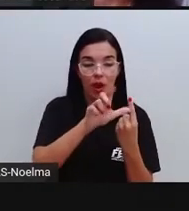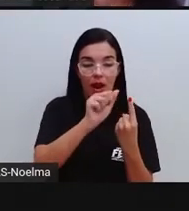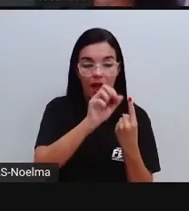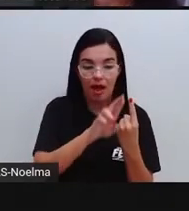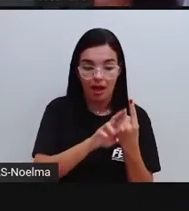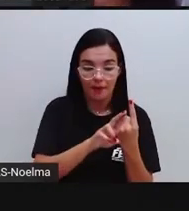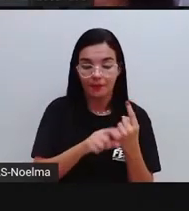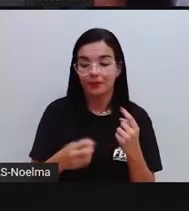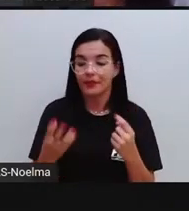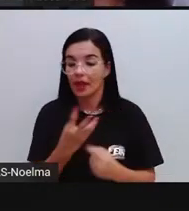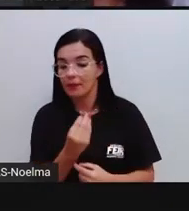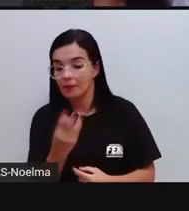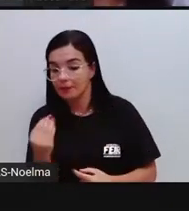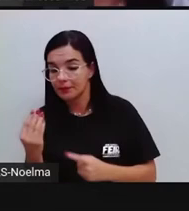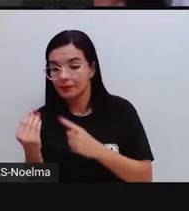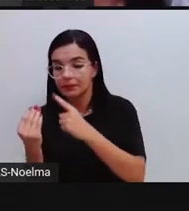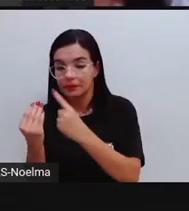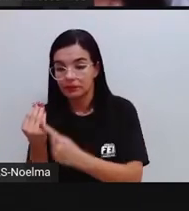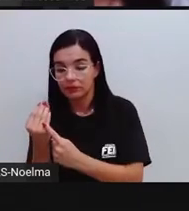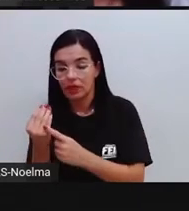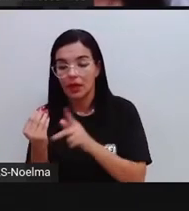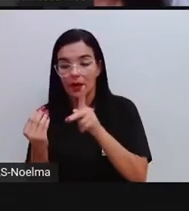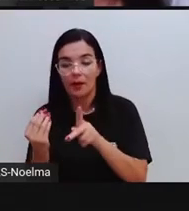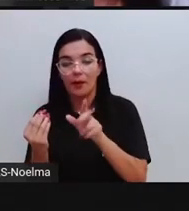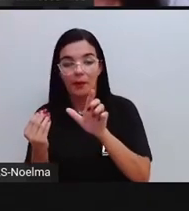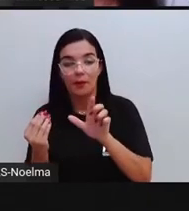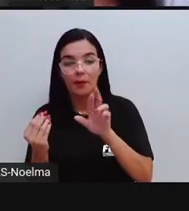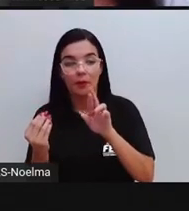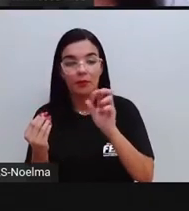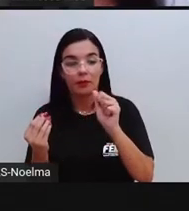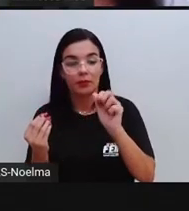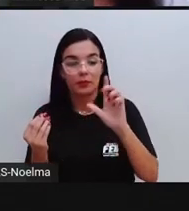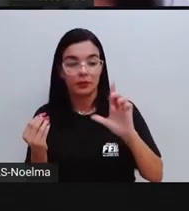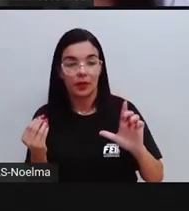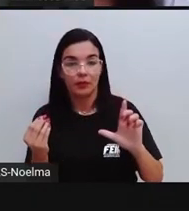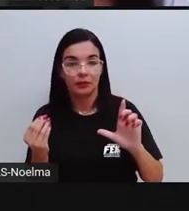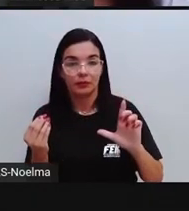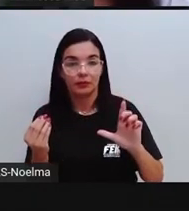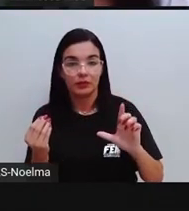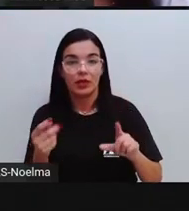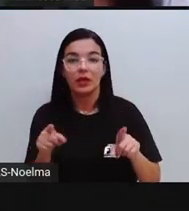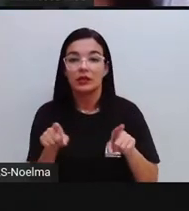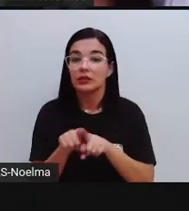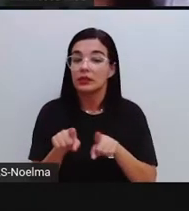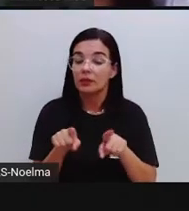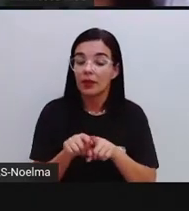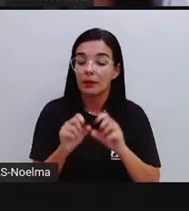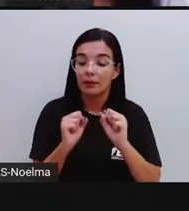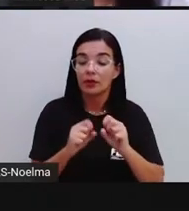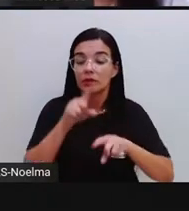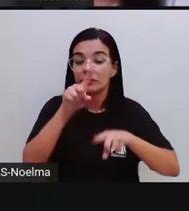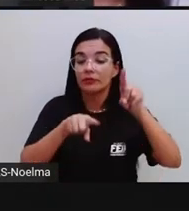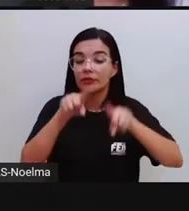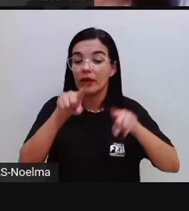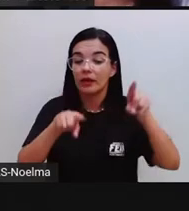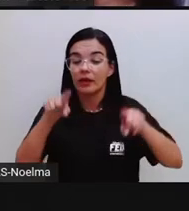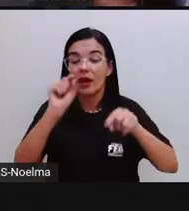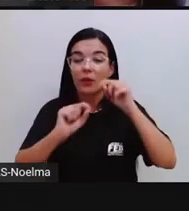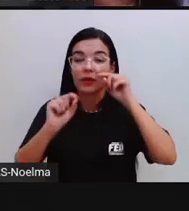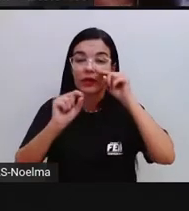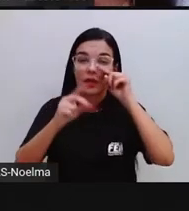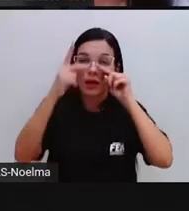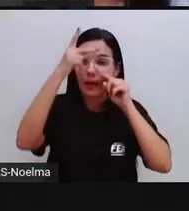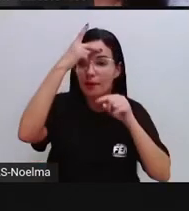a mais de uma pessoa. Os verbos também podem variar em relação à pessoa. Podem estar na